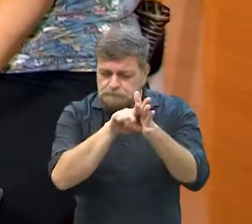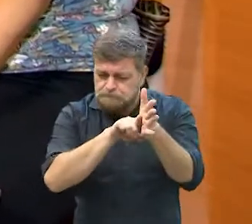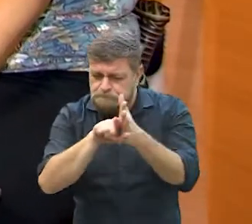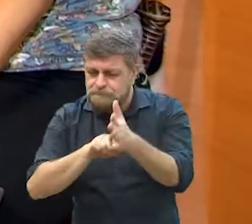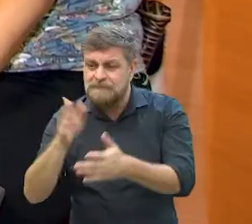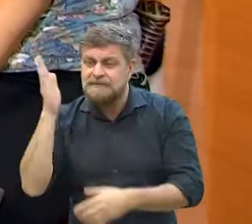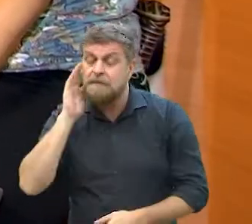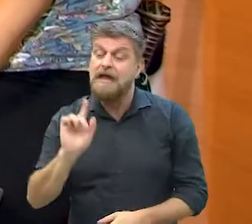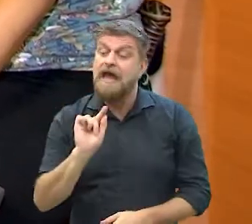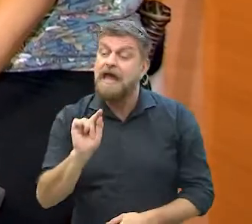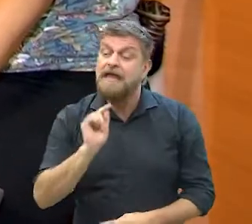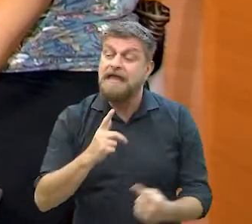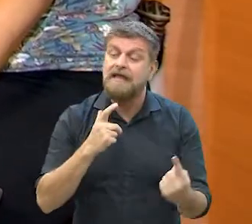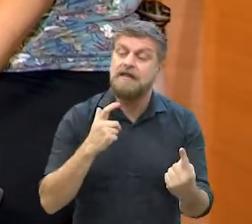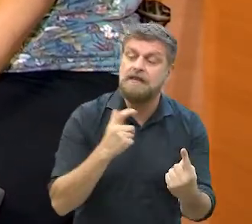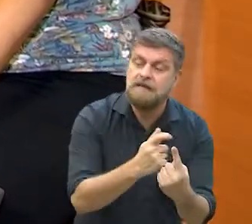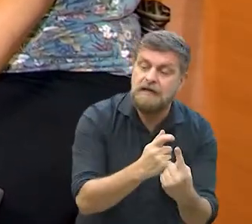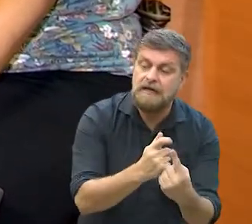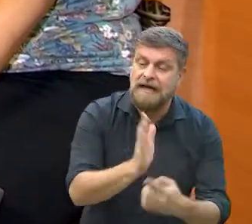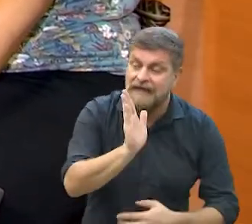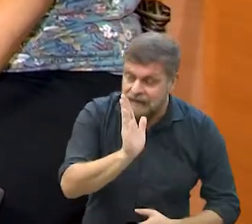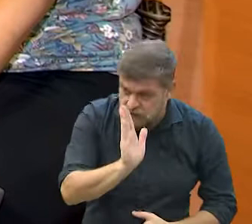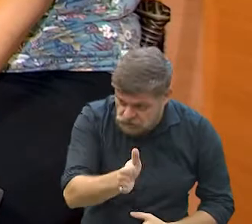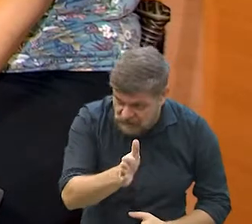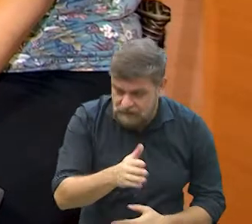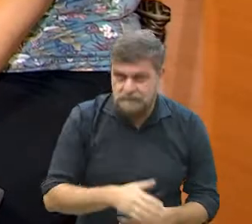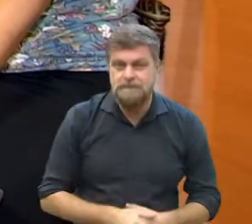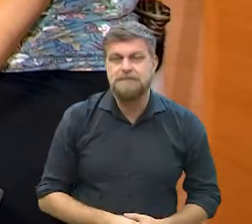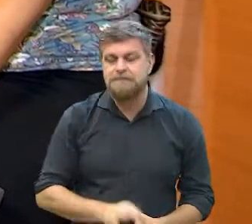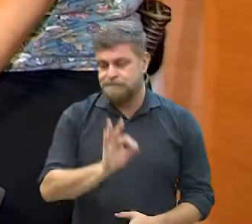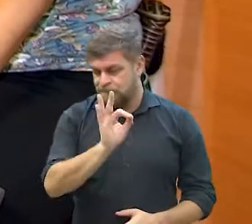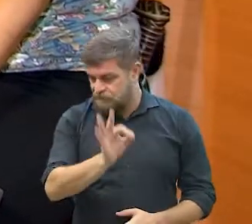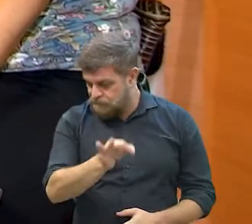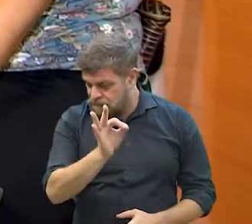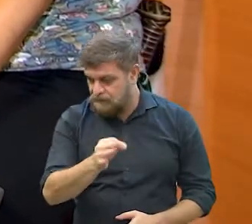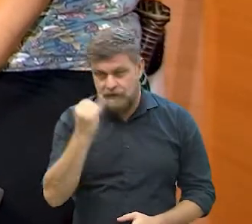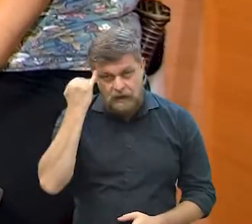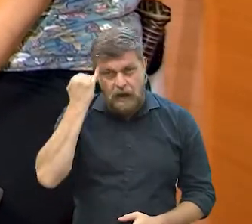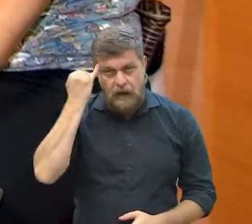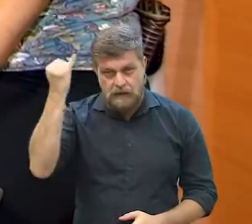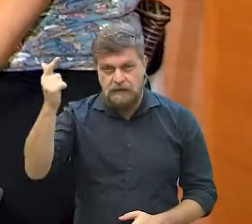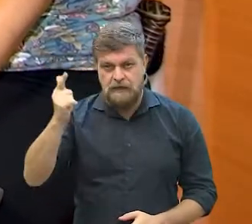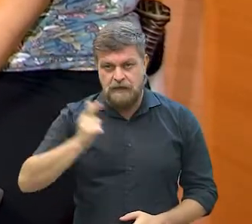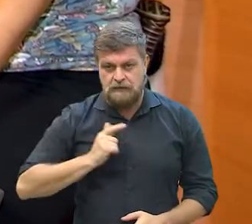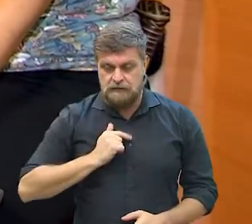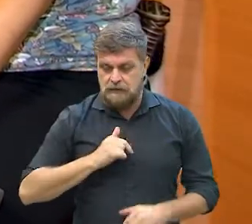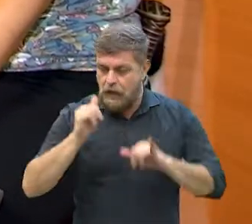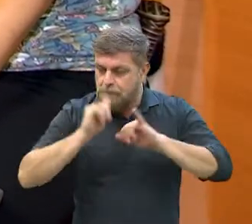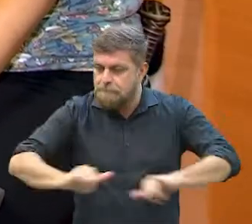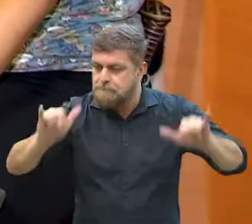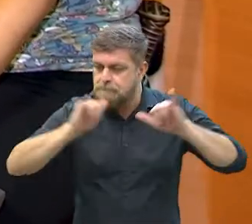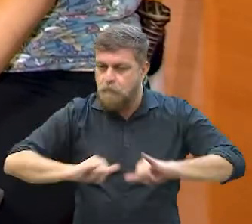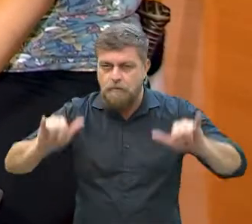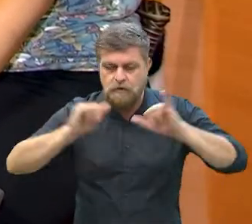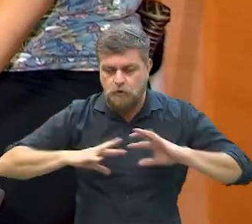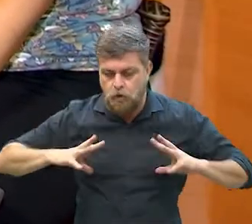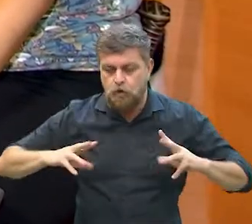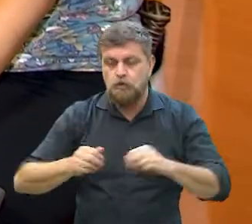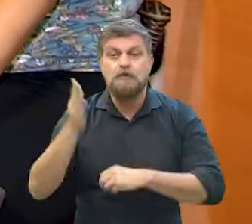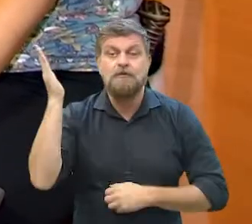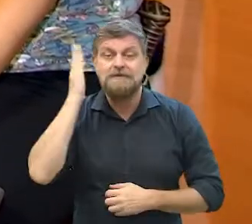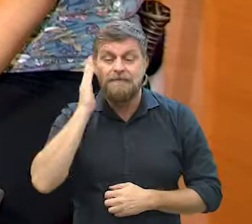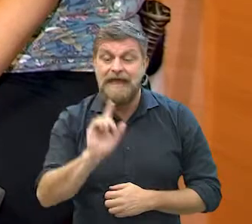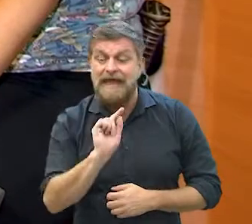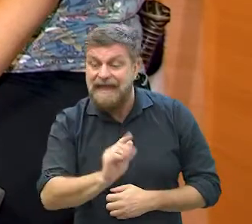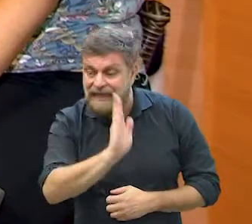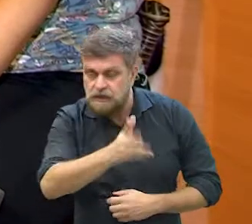para o rastreamento da vacina. E para identificar quem já tomou a vacina? Exatamente. A ideia é que isso fique público, porque para